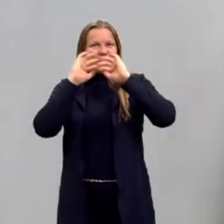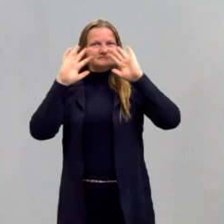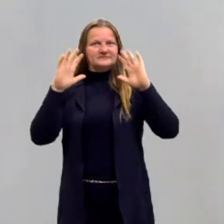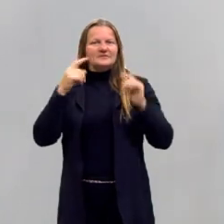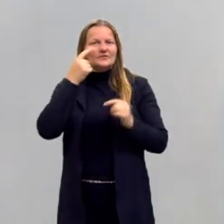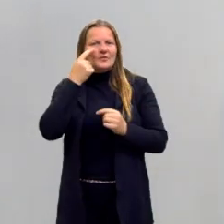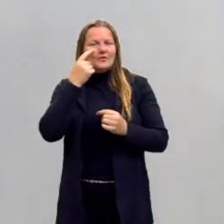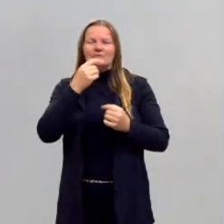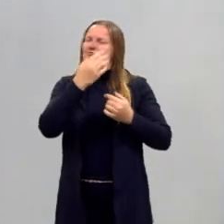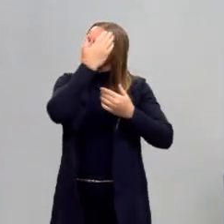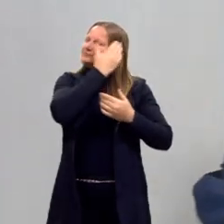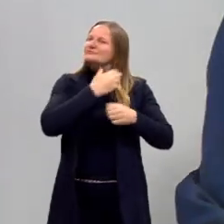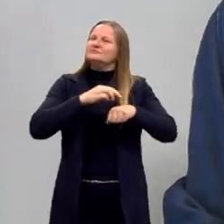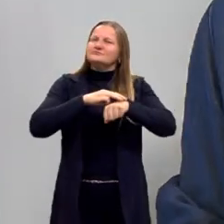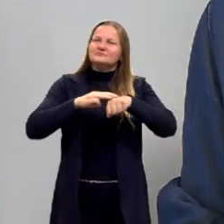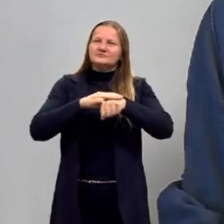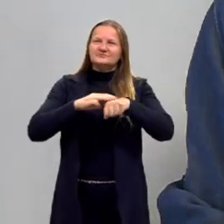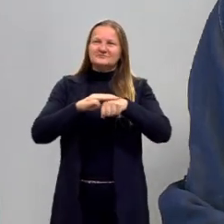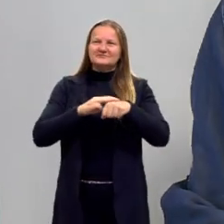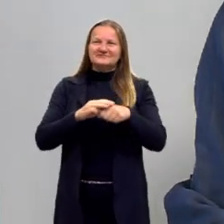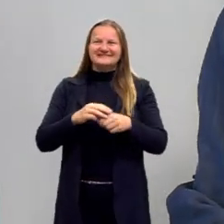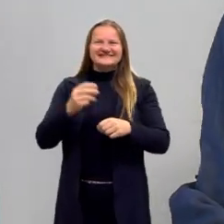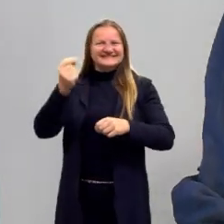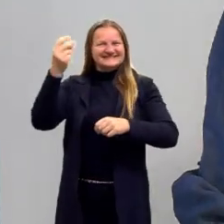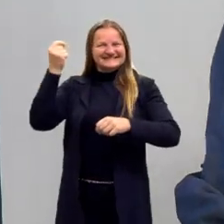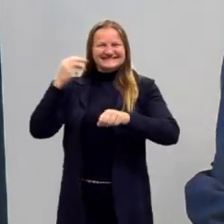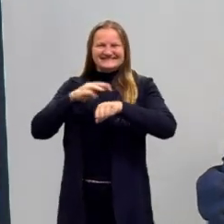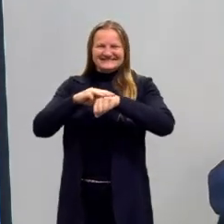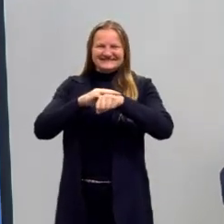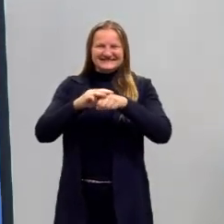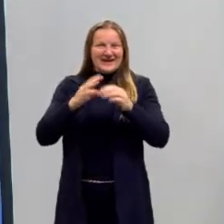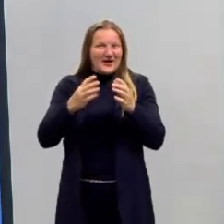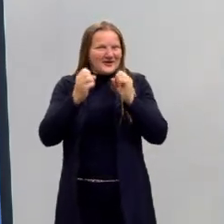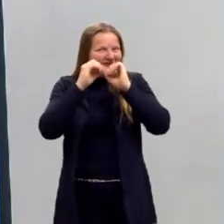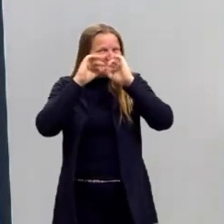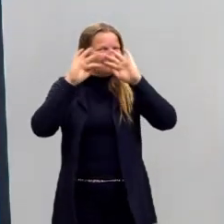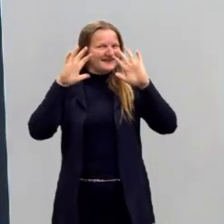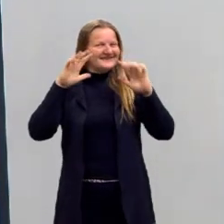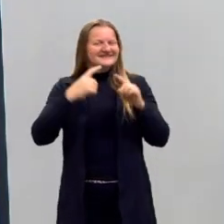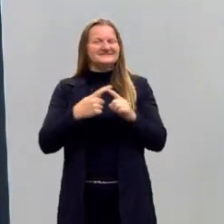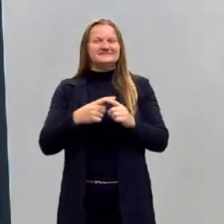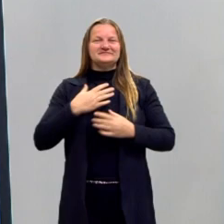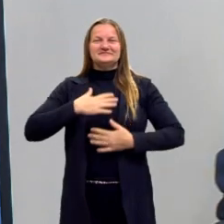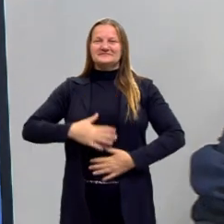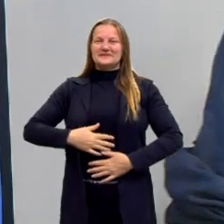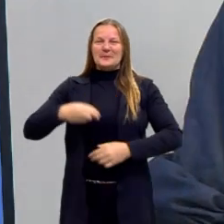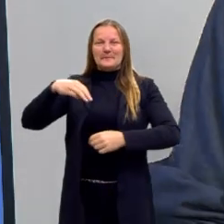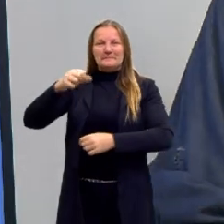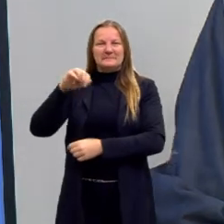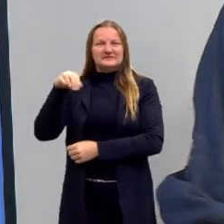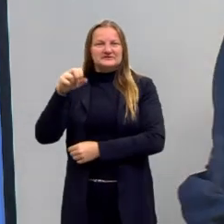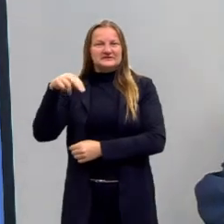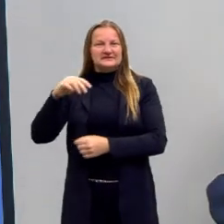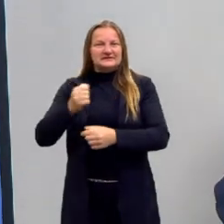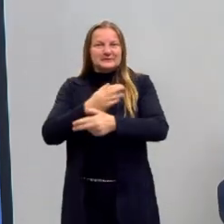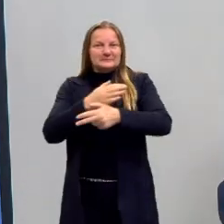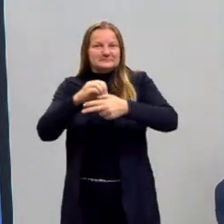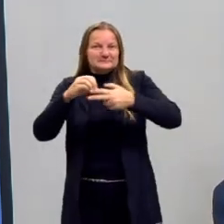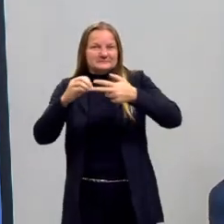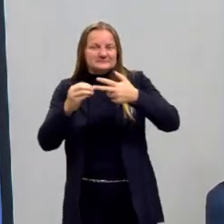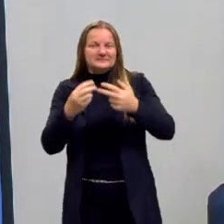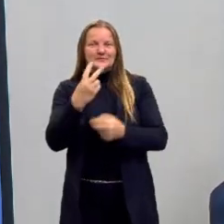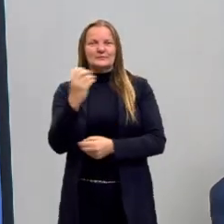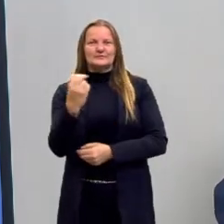olhos e cabelos castanhos, os cabelos já foram mais castanhos, estou vestindo uma camiseta magenta do projeto para o Enem 2022,